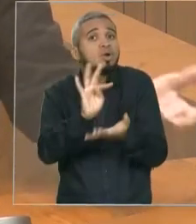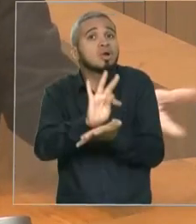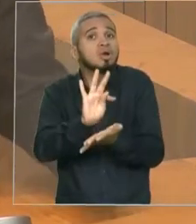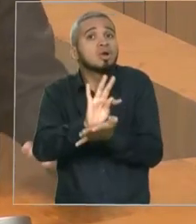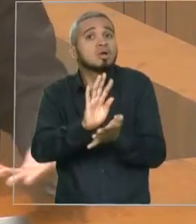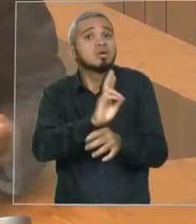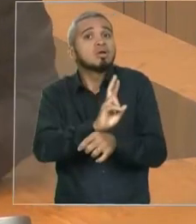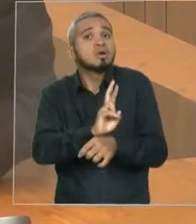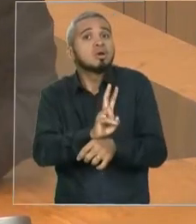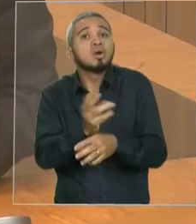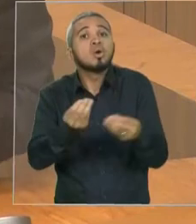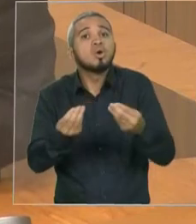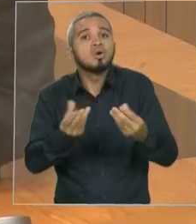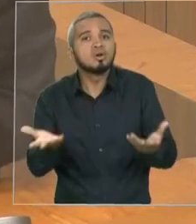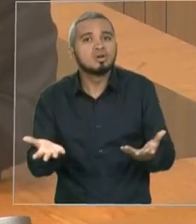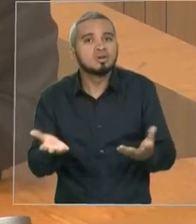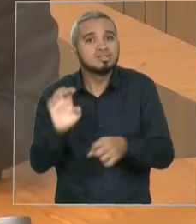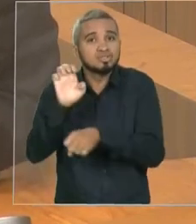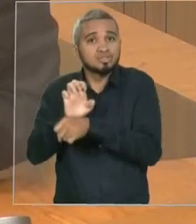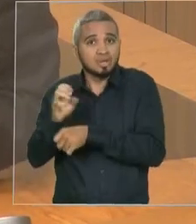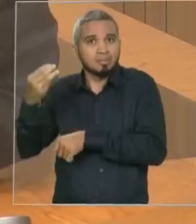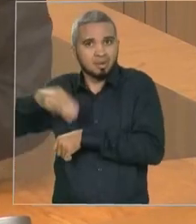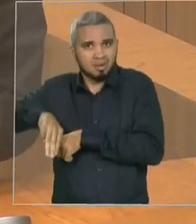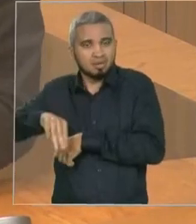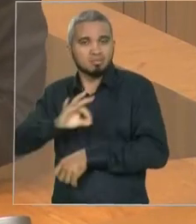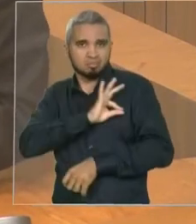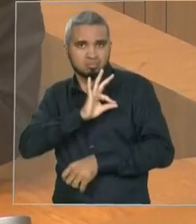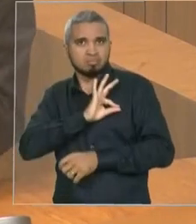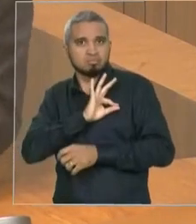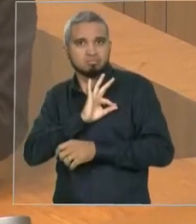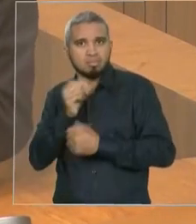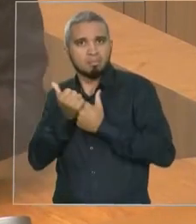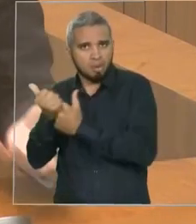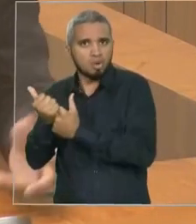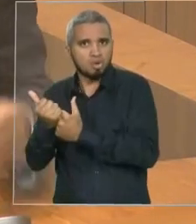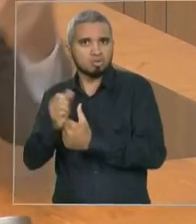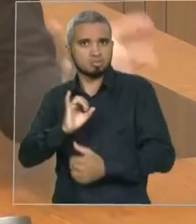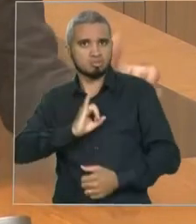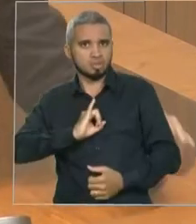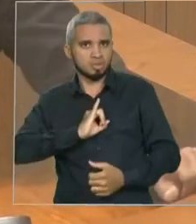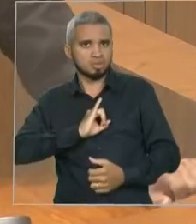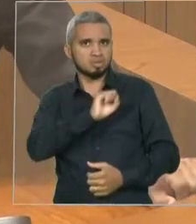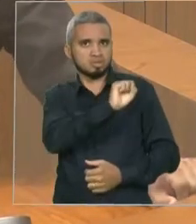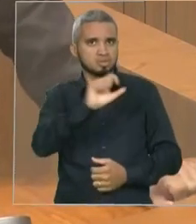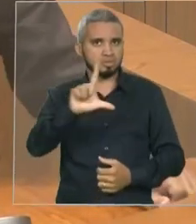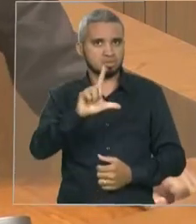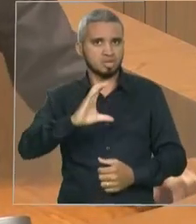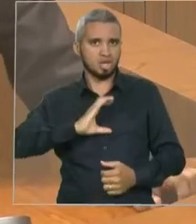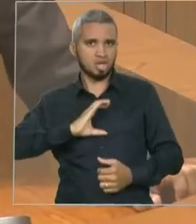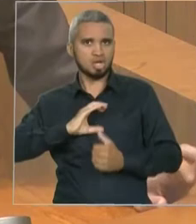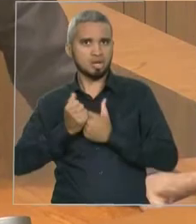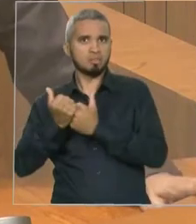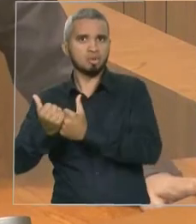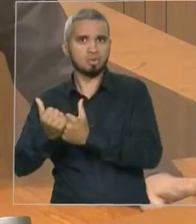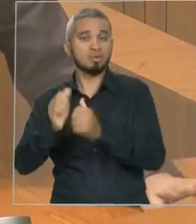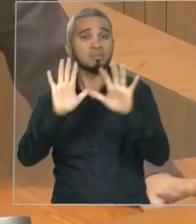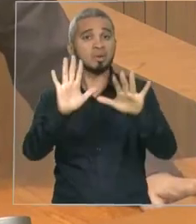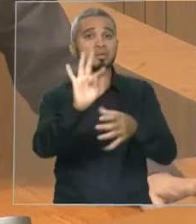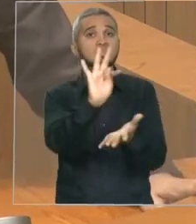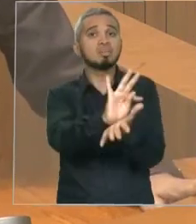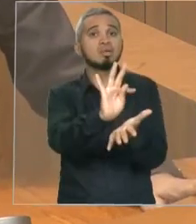No Estado do Maranhão, a Polícia Militar prestou apoio em Imperatriz, em São Luís, em Caxias e em Teresina. Como foi feito?